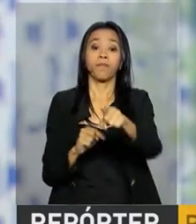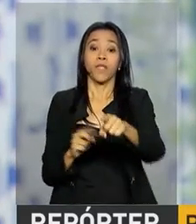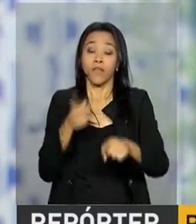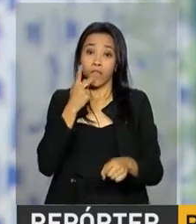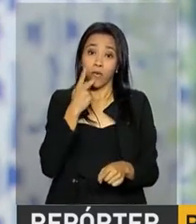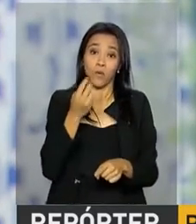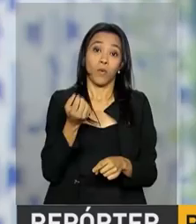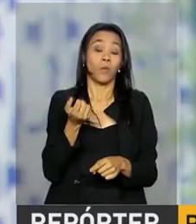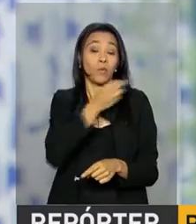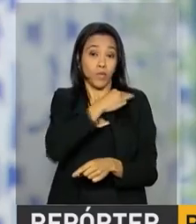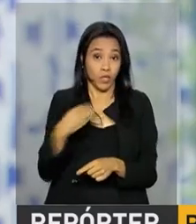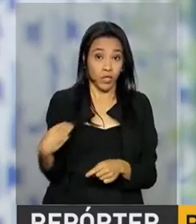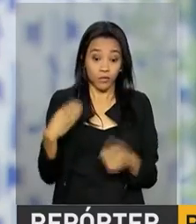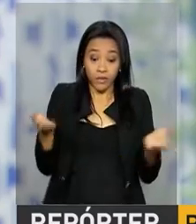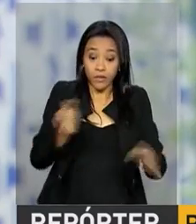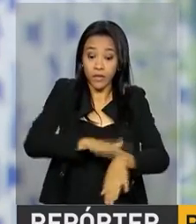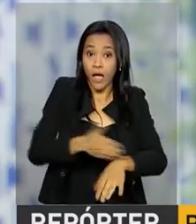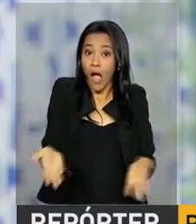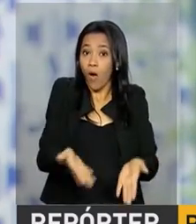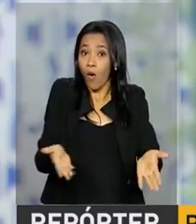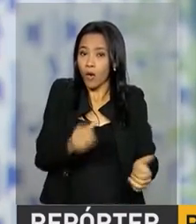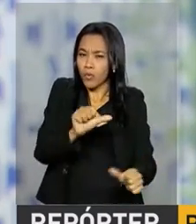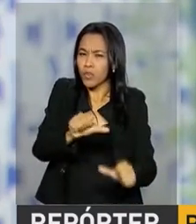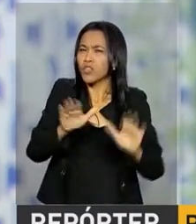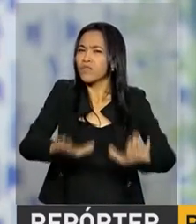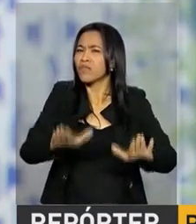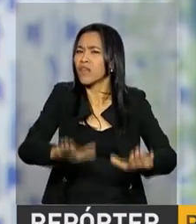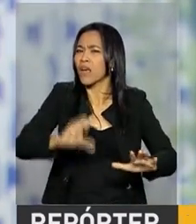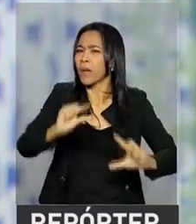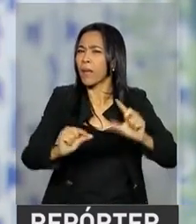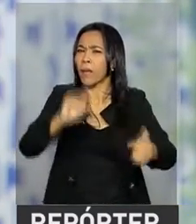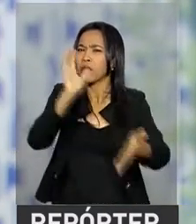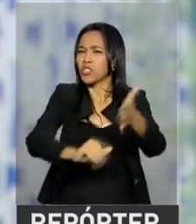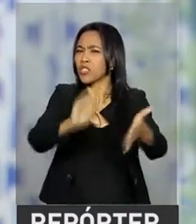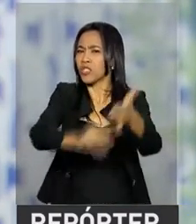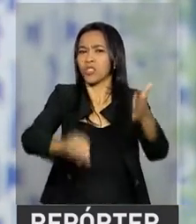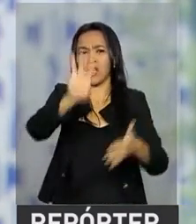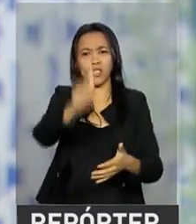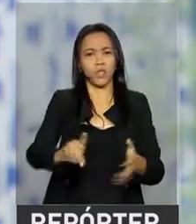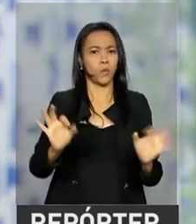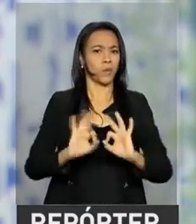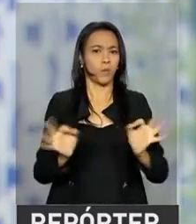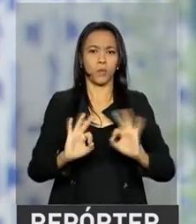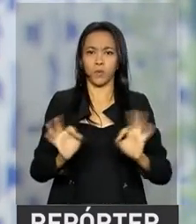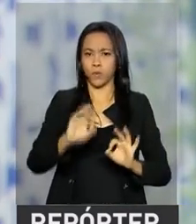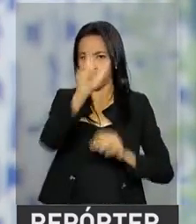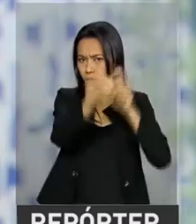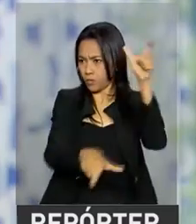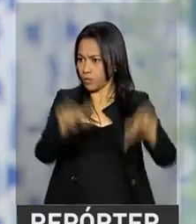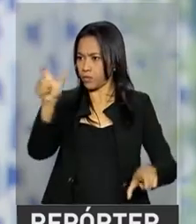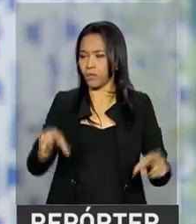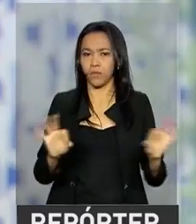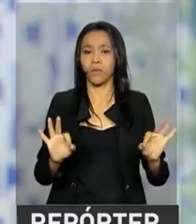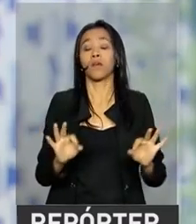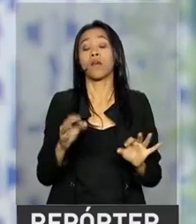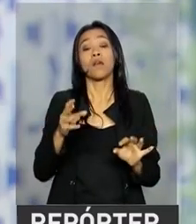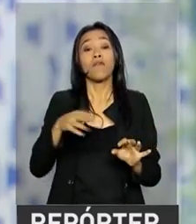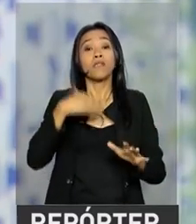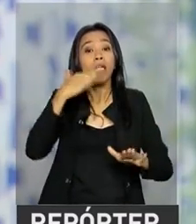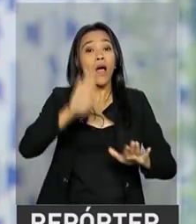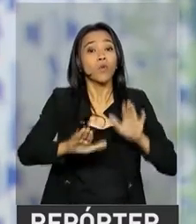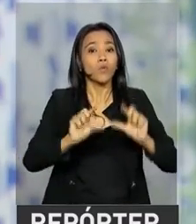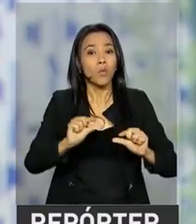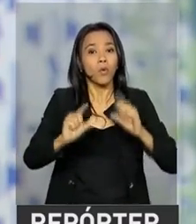reforma deve ser feita agora, de forma mais suave, sem perda de direitos aos cidadãos. Para Diogo Oliveiro, a reforma vai ser gradual